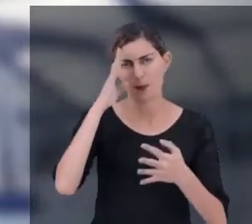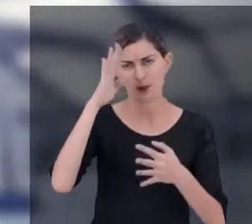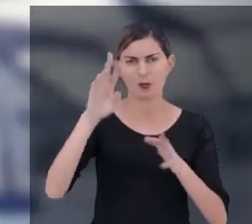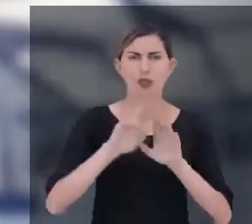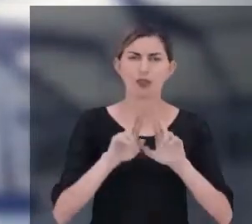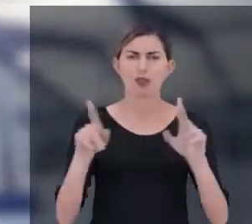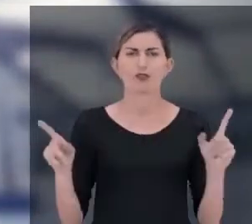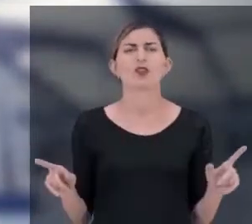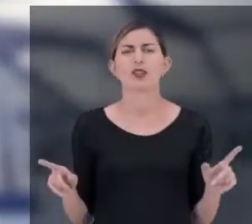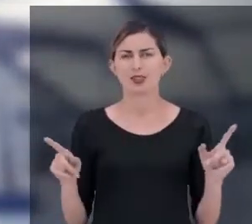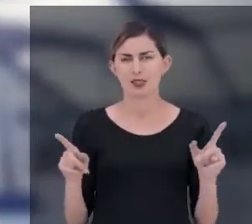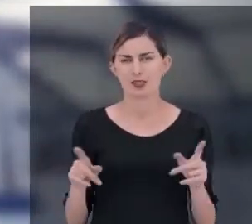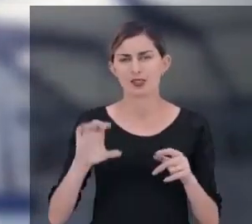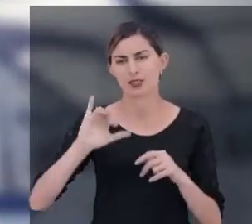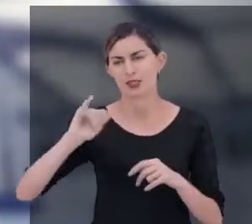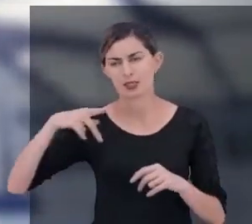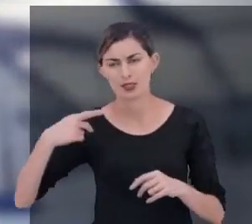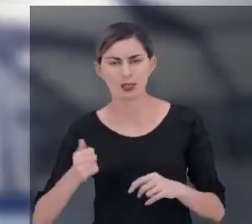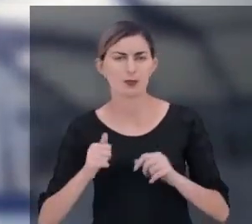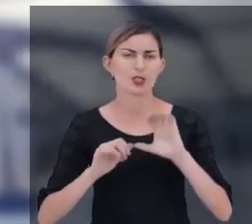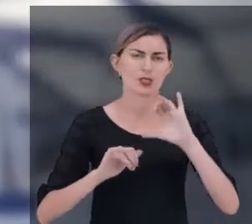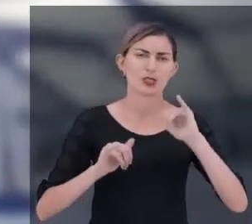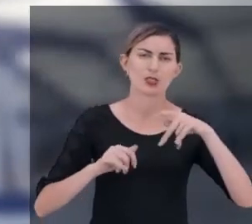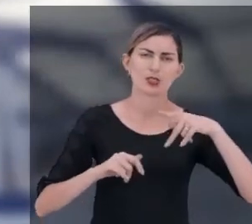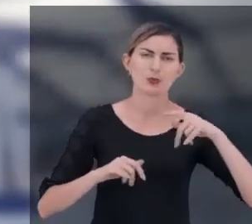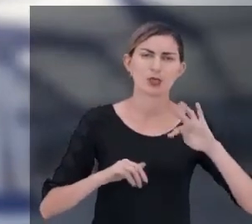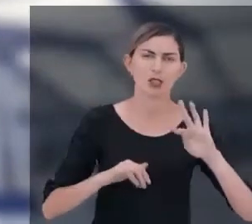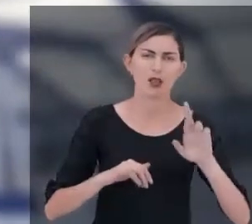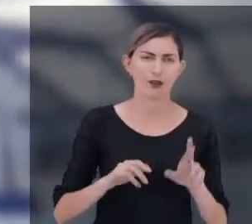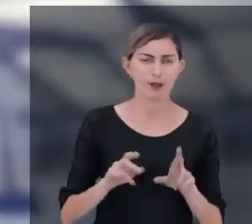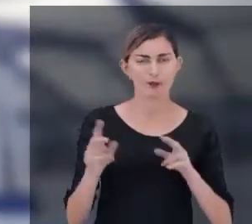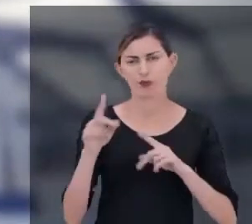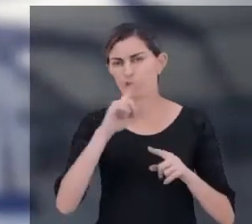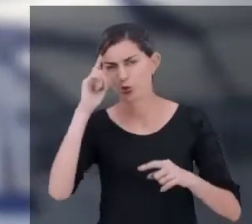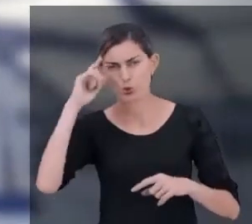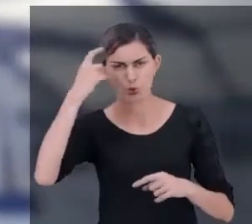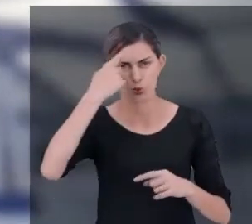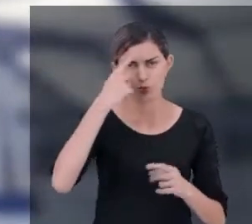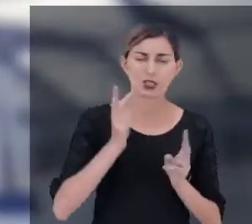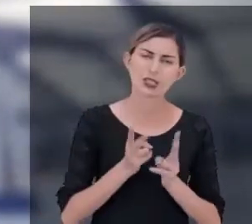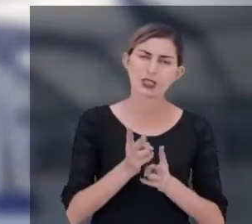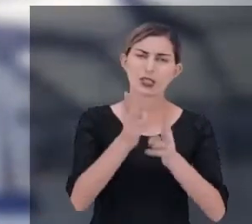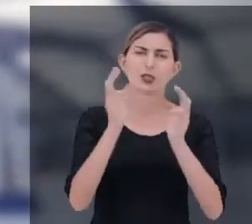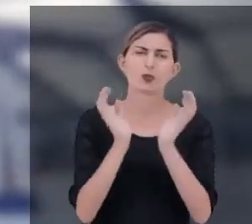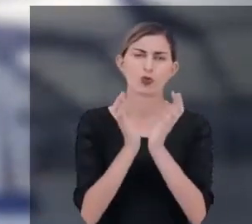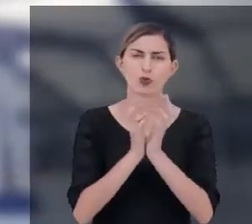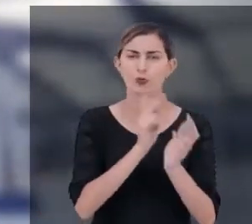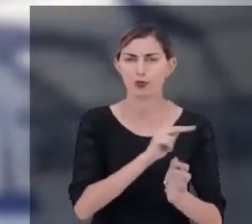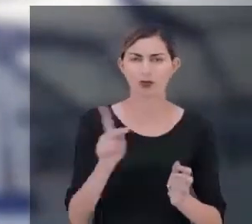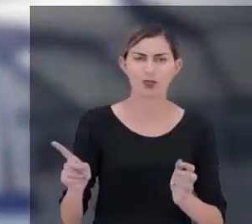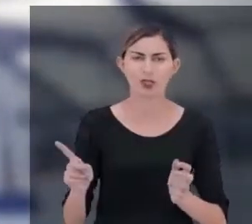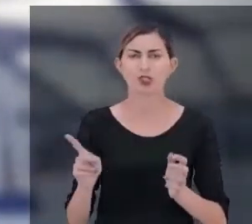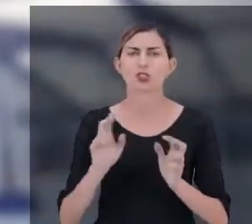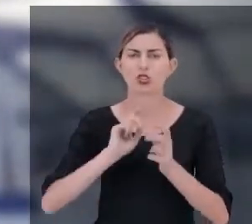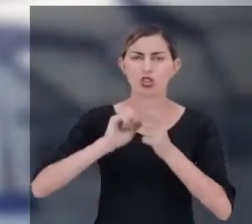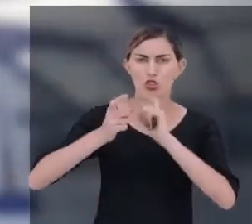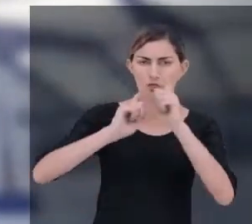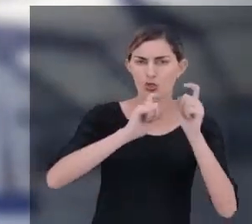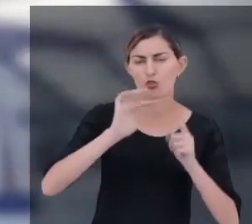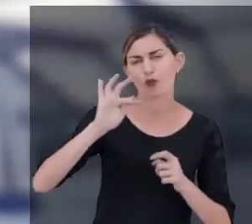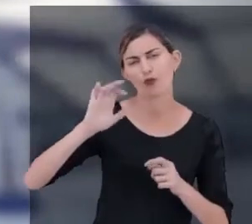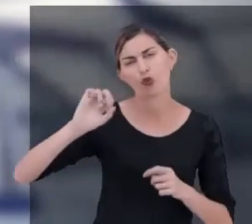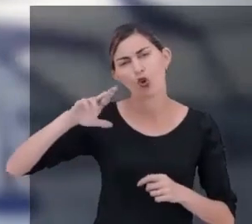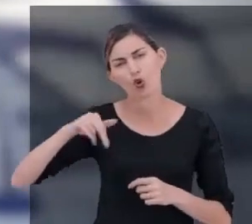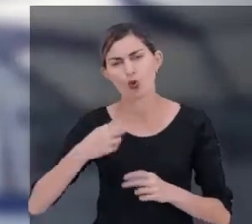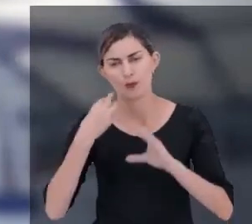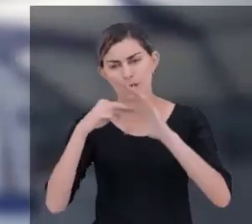as principais diferenças da SIPA e da SIPA-TR. E em caso de dúvidas, conte sempre com nossa equipe de professores, nos chats,